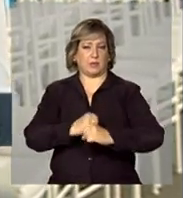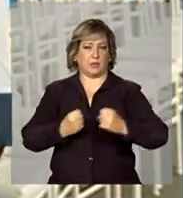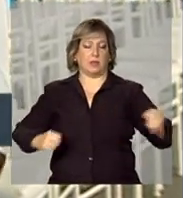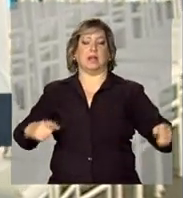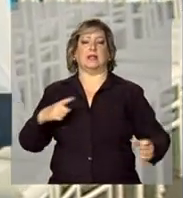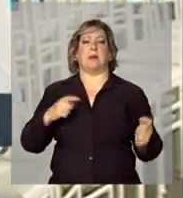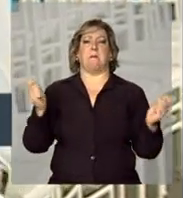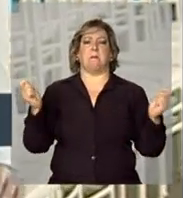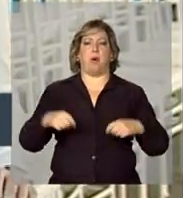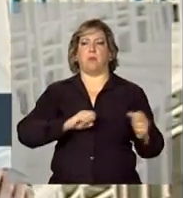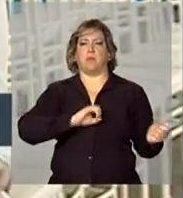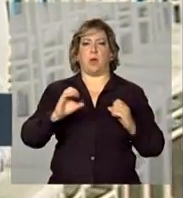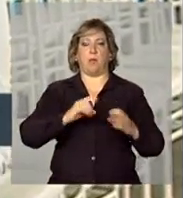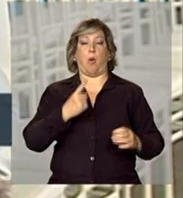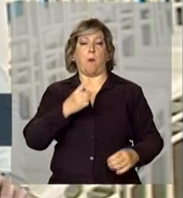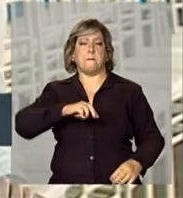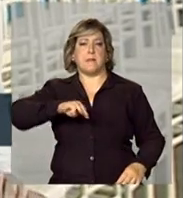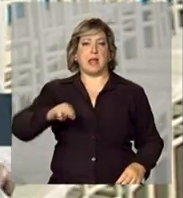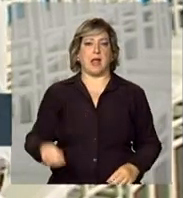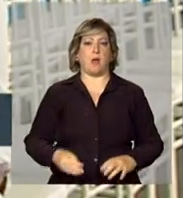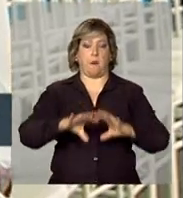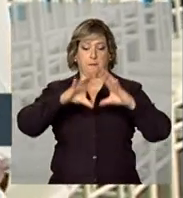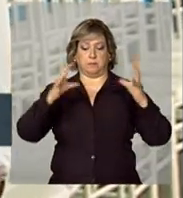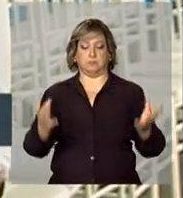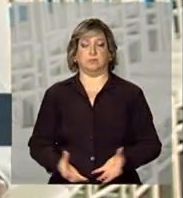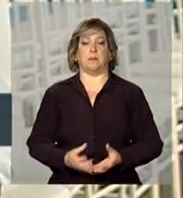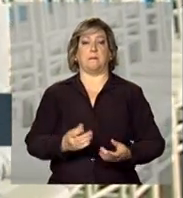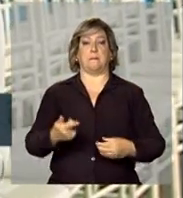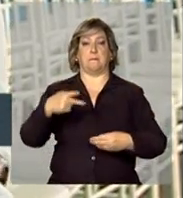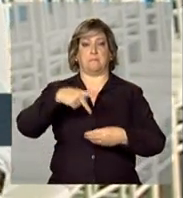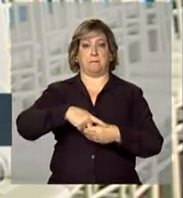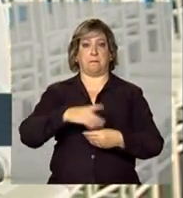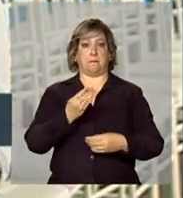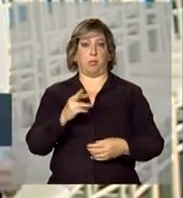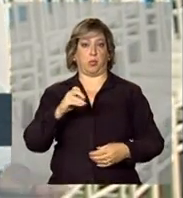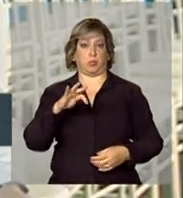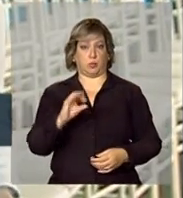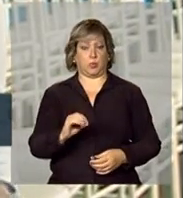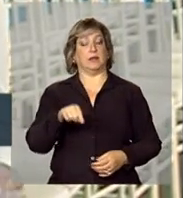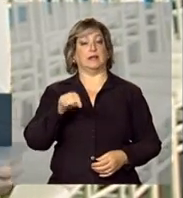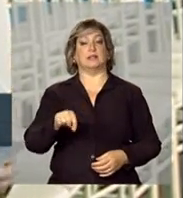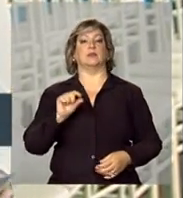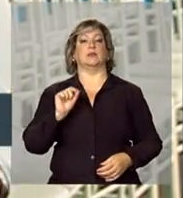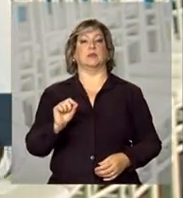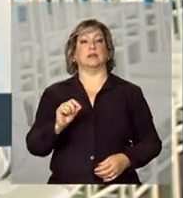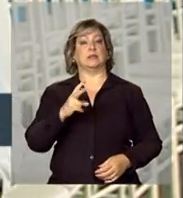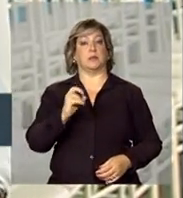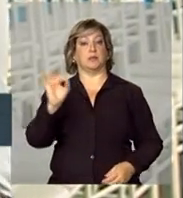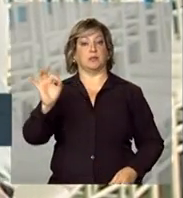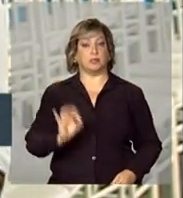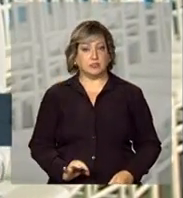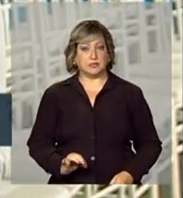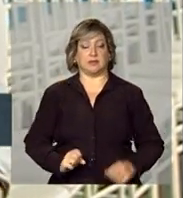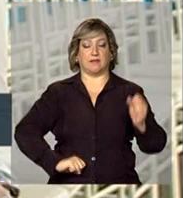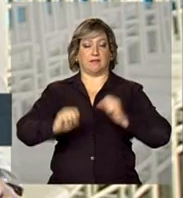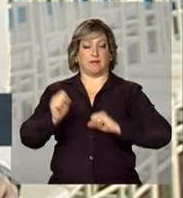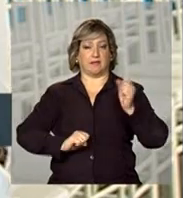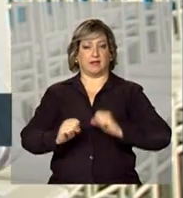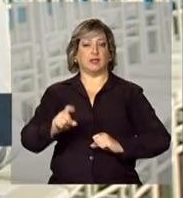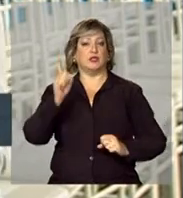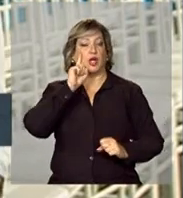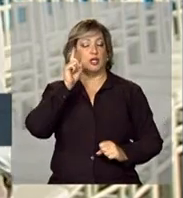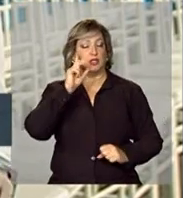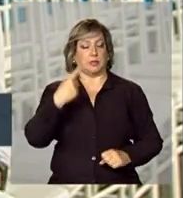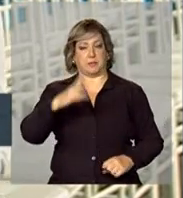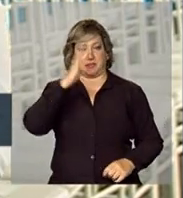para transportar um milhão de barris de petróleo bruto. Isso representa metade da produção diária brasileira.